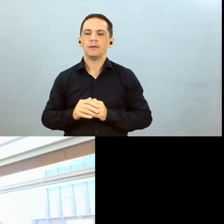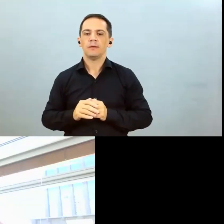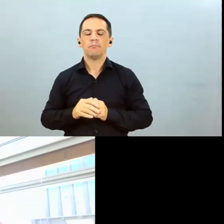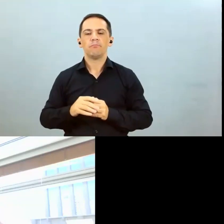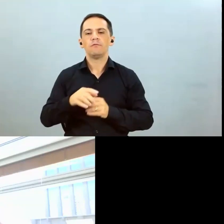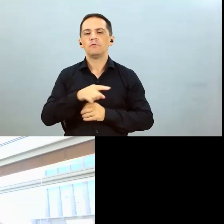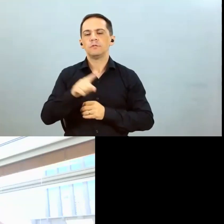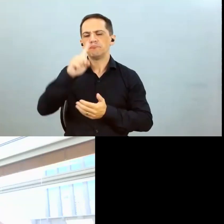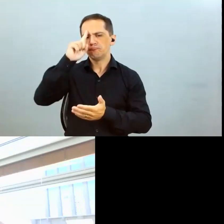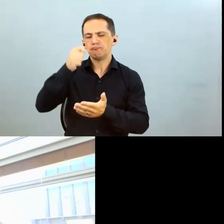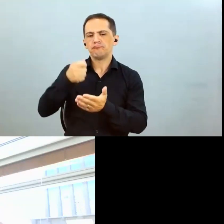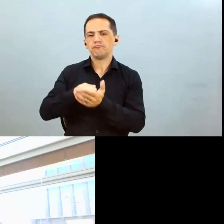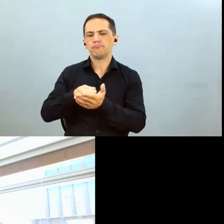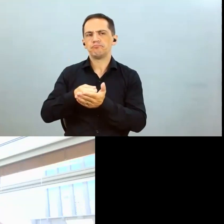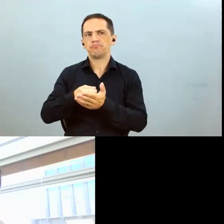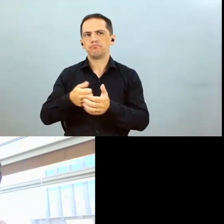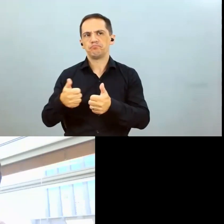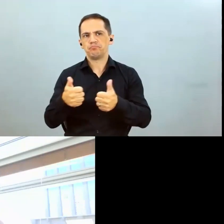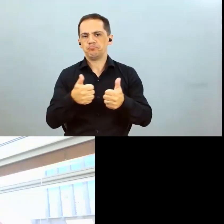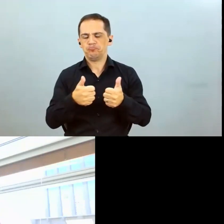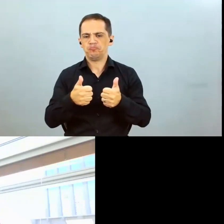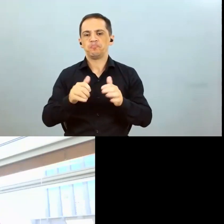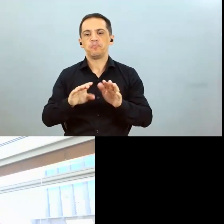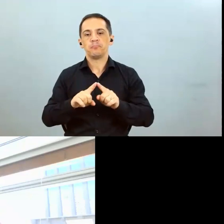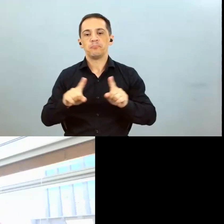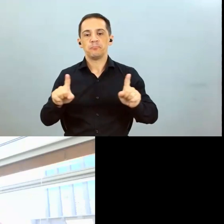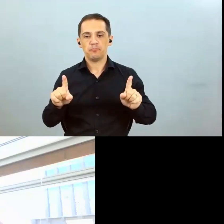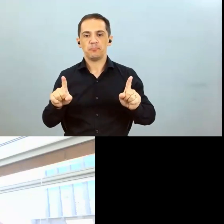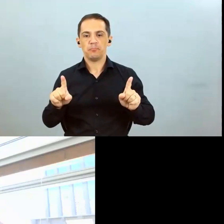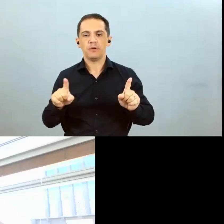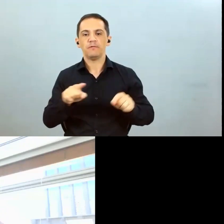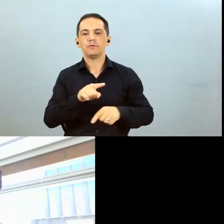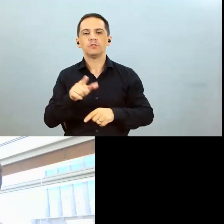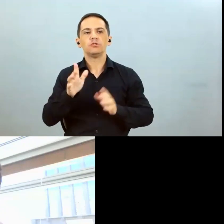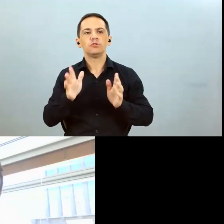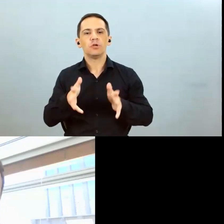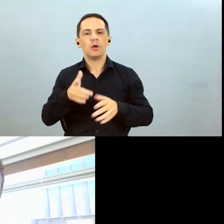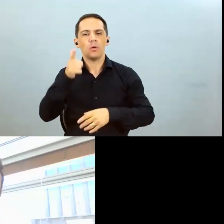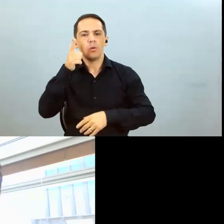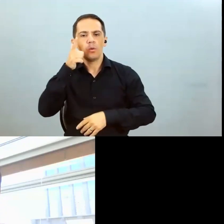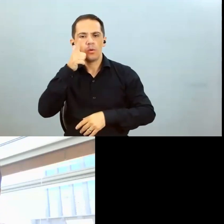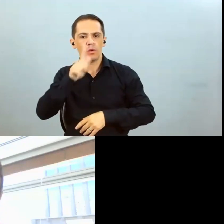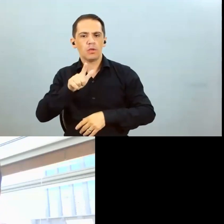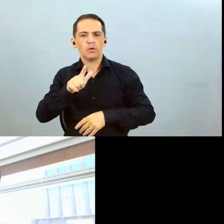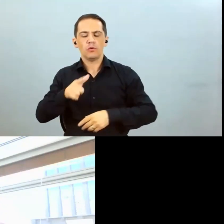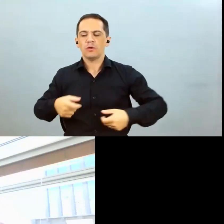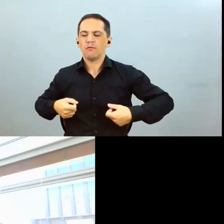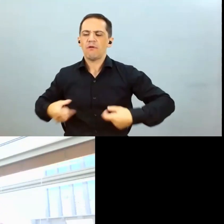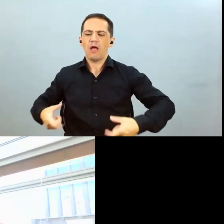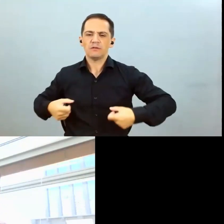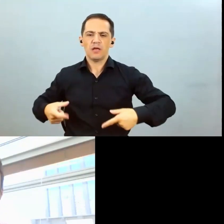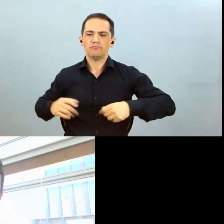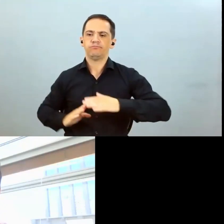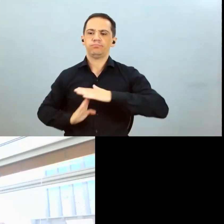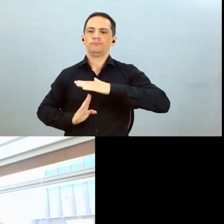assumindo que, ou tendo em vista que vocês já conseguiram travar boa parte dos custos, vocês acabaram de comentar